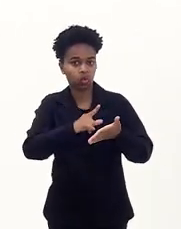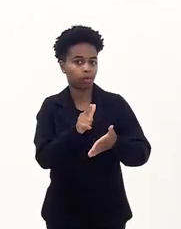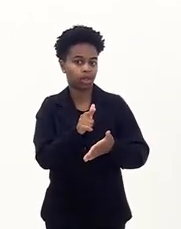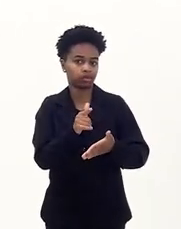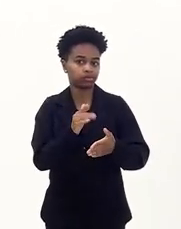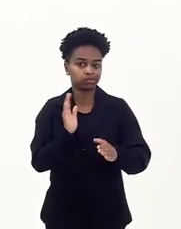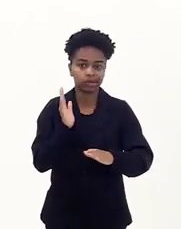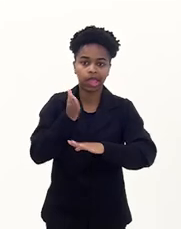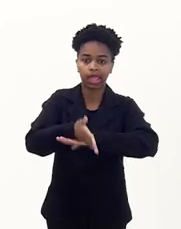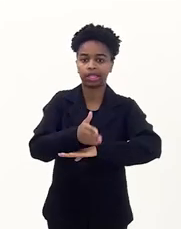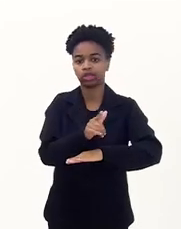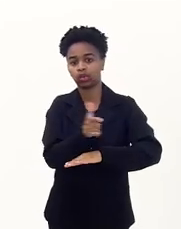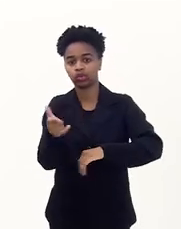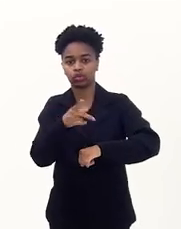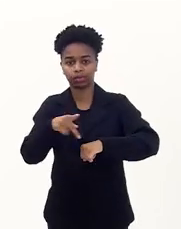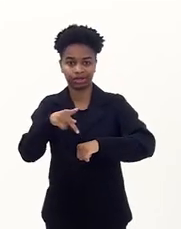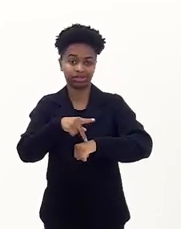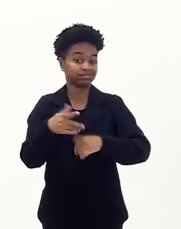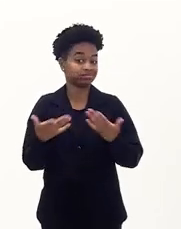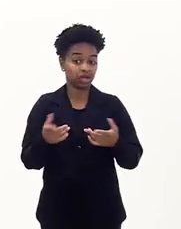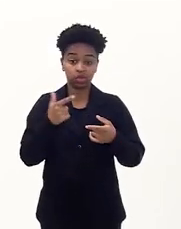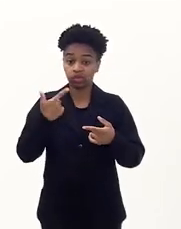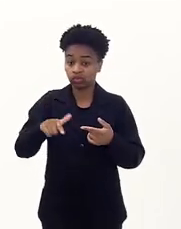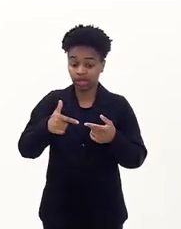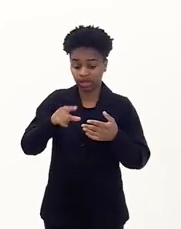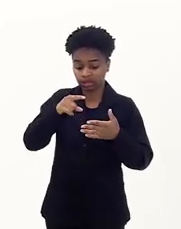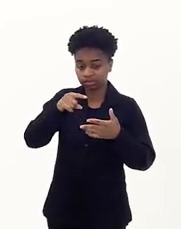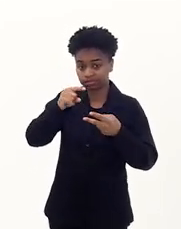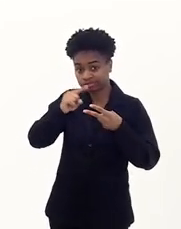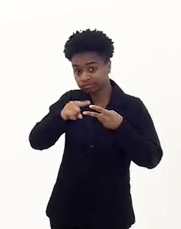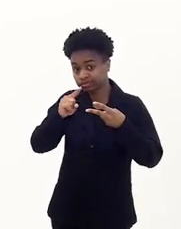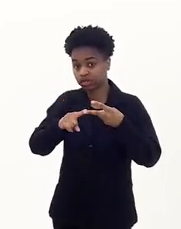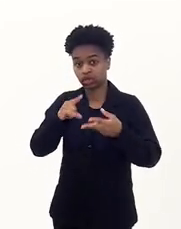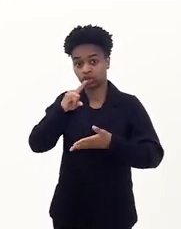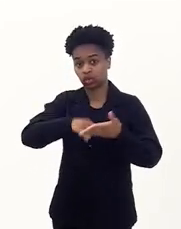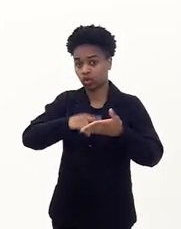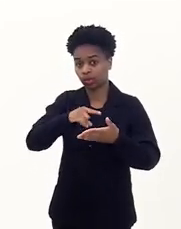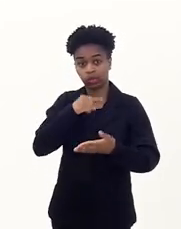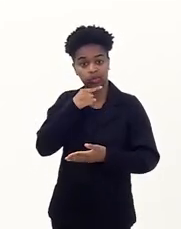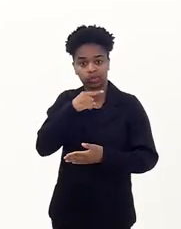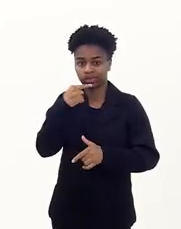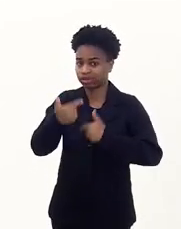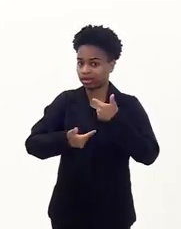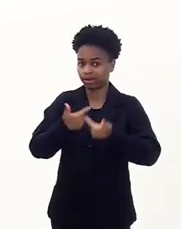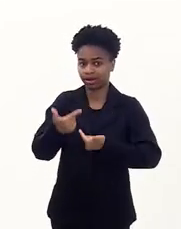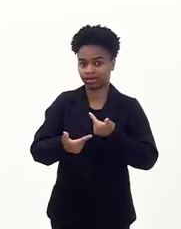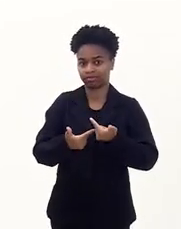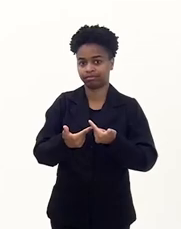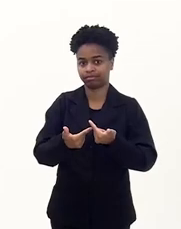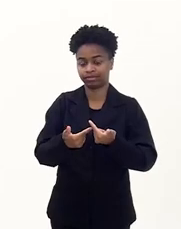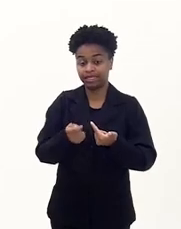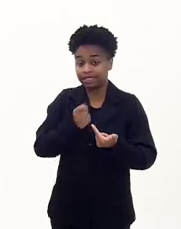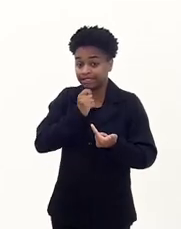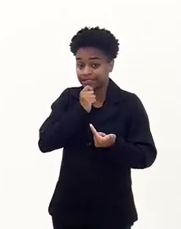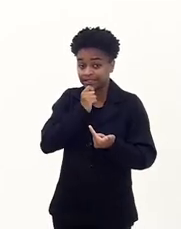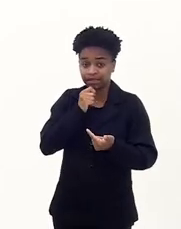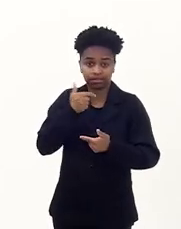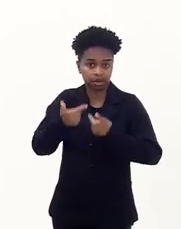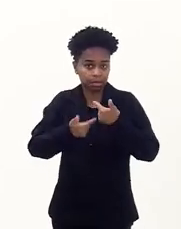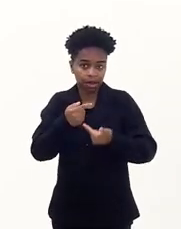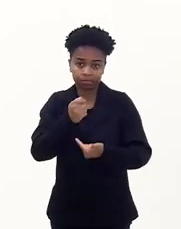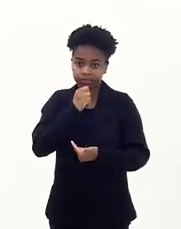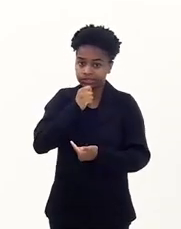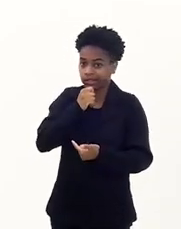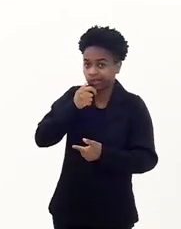e, sem a regularidade, sem os documentos, eles não conseguem trabalhar e, sem o